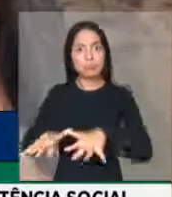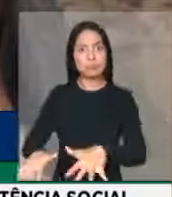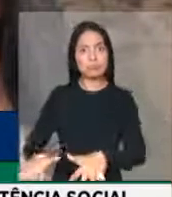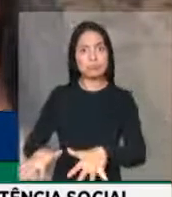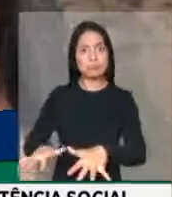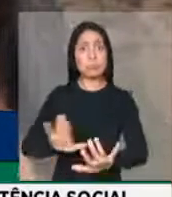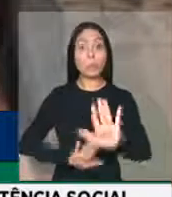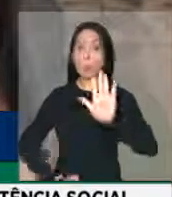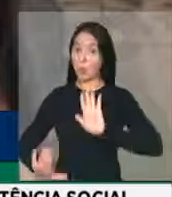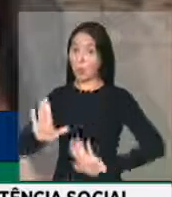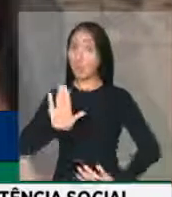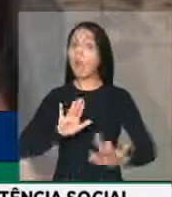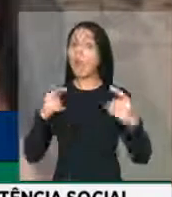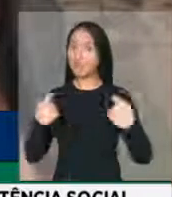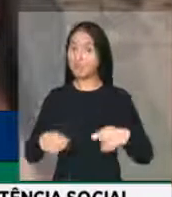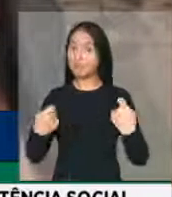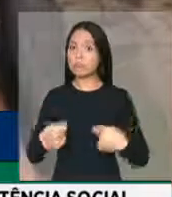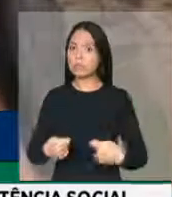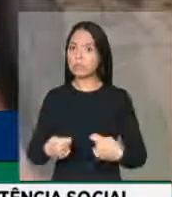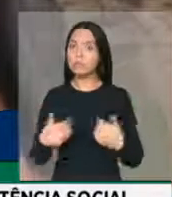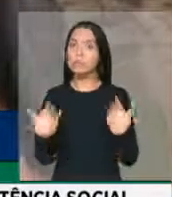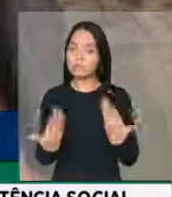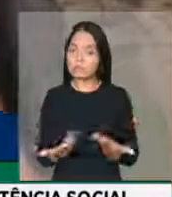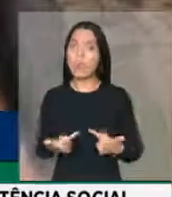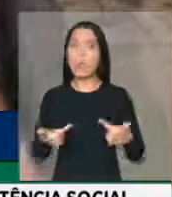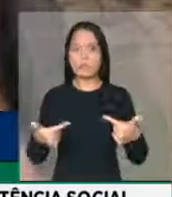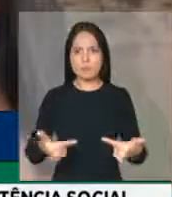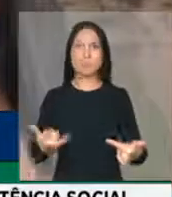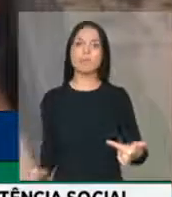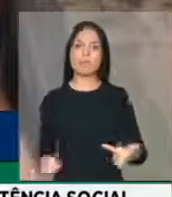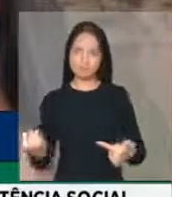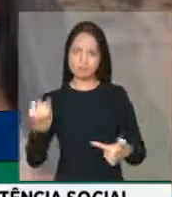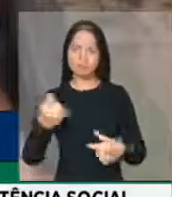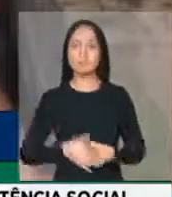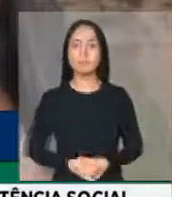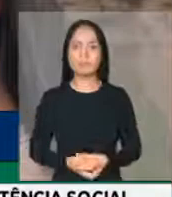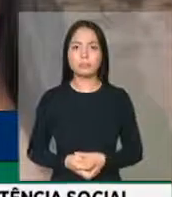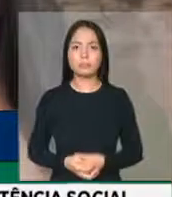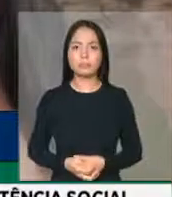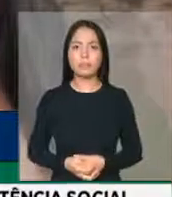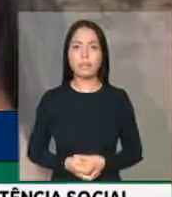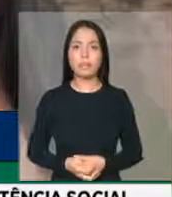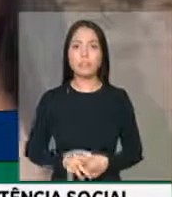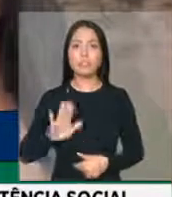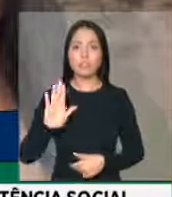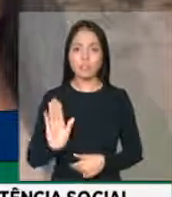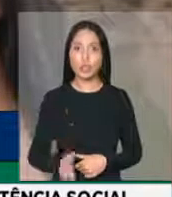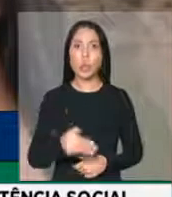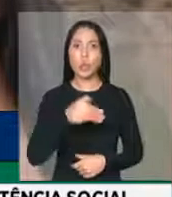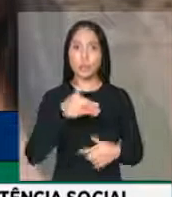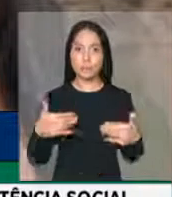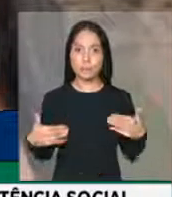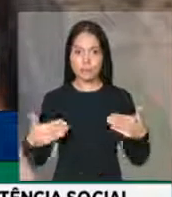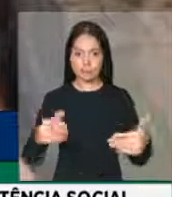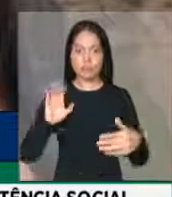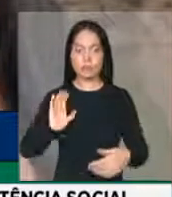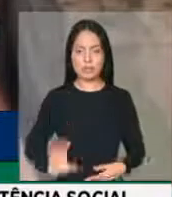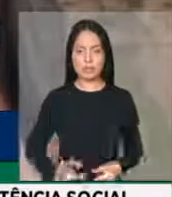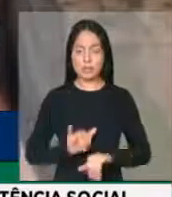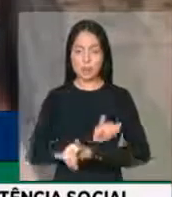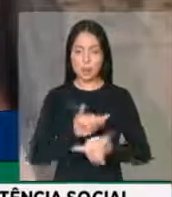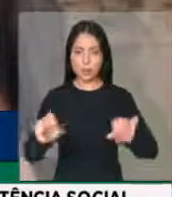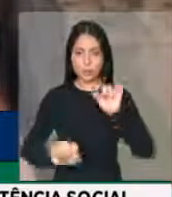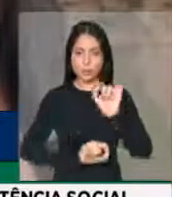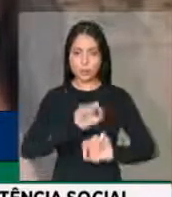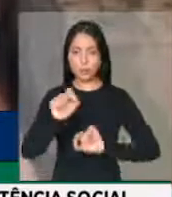e bem-estar dessas famílias brasileiras. Segundo dados do Ministério da Cidadania, esses saldos remanescentes dos fundos de assistência social